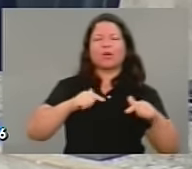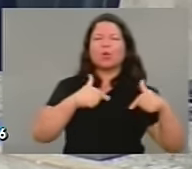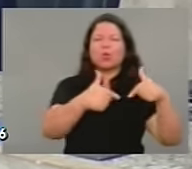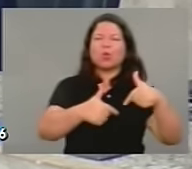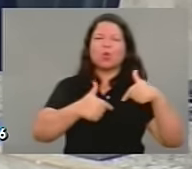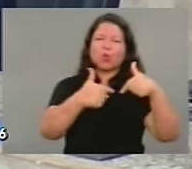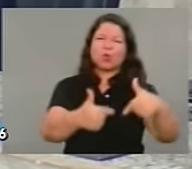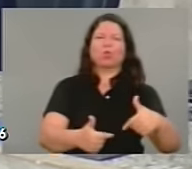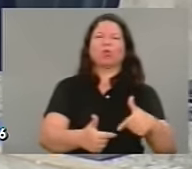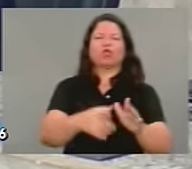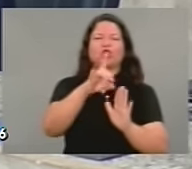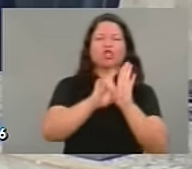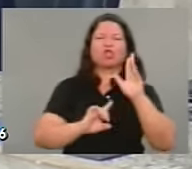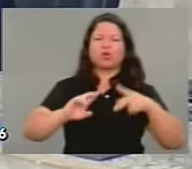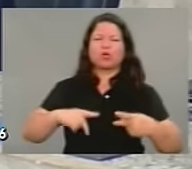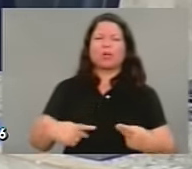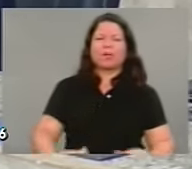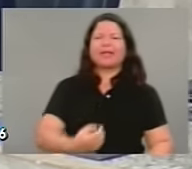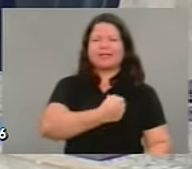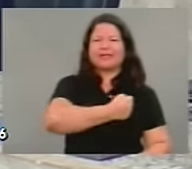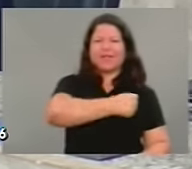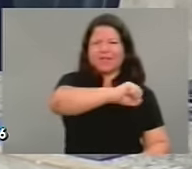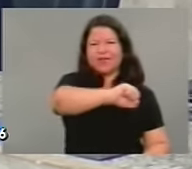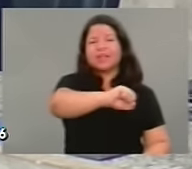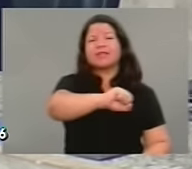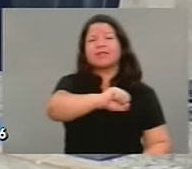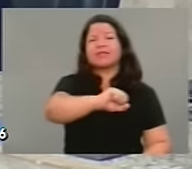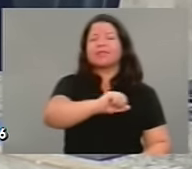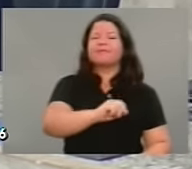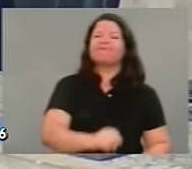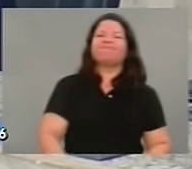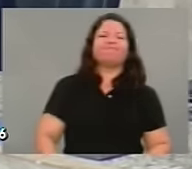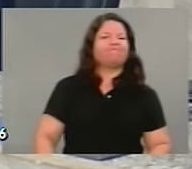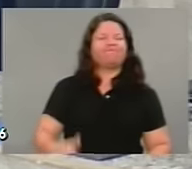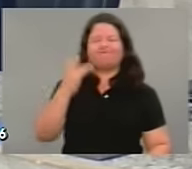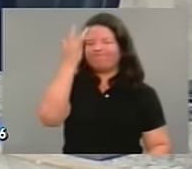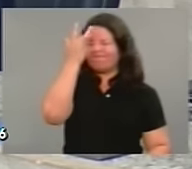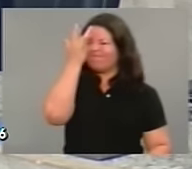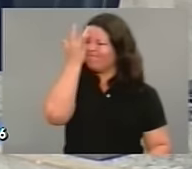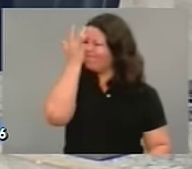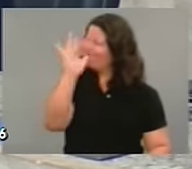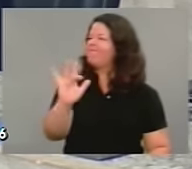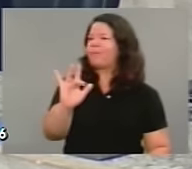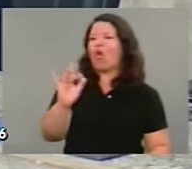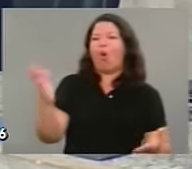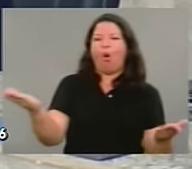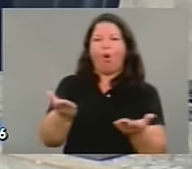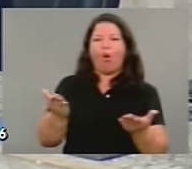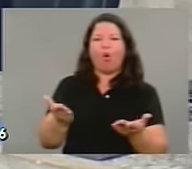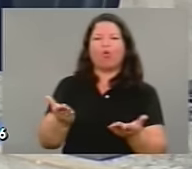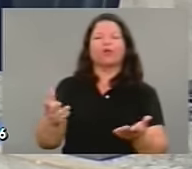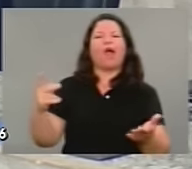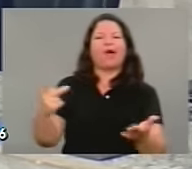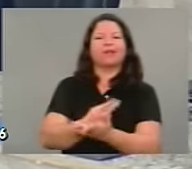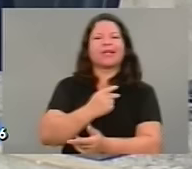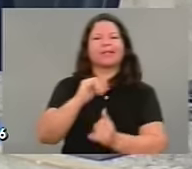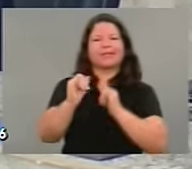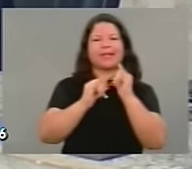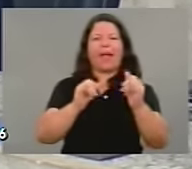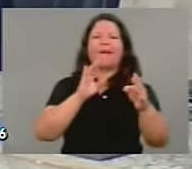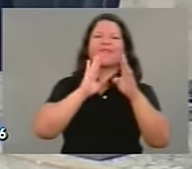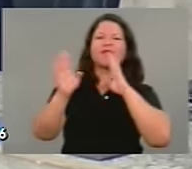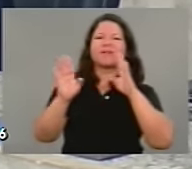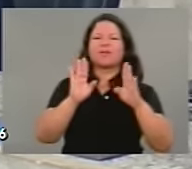pela sua seriedade. Infelizmente, nós temos que repudiar o que hoje acontece nas redes sociais, de